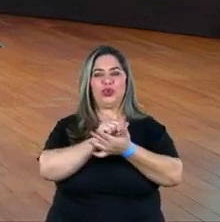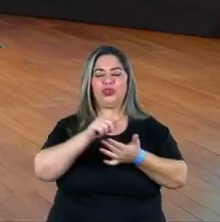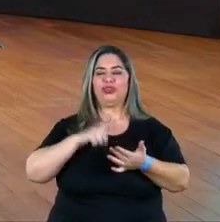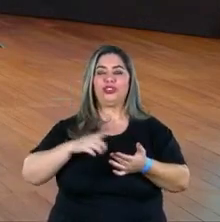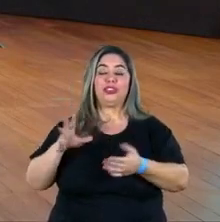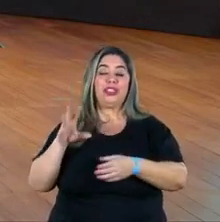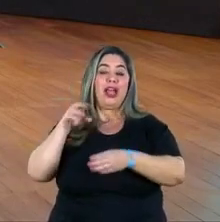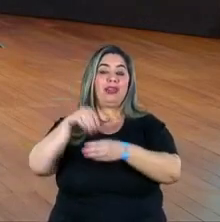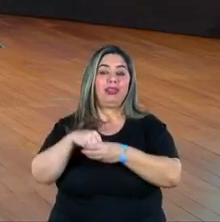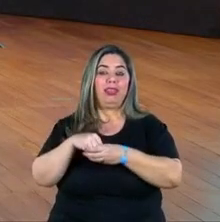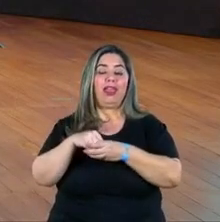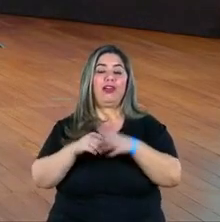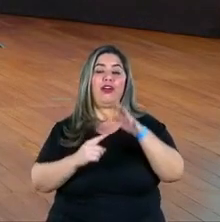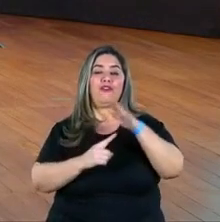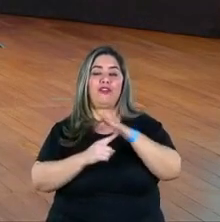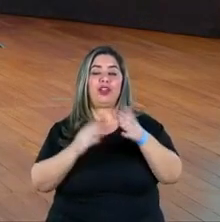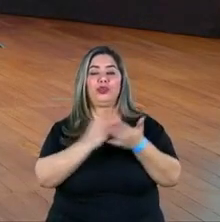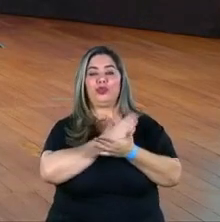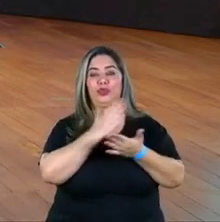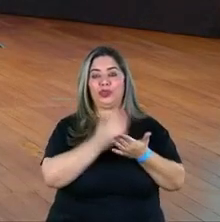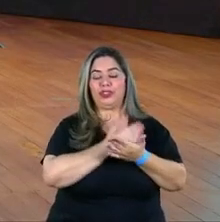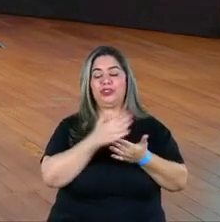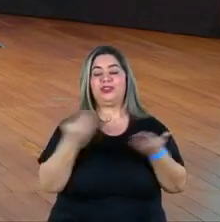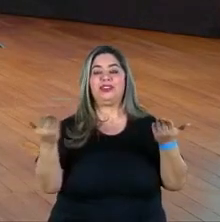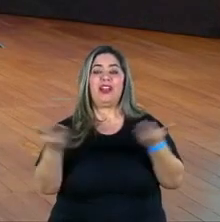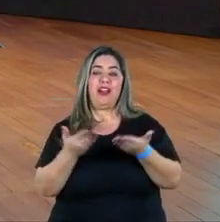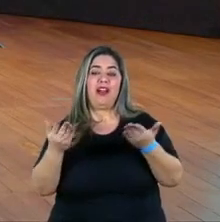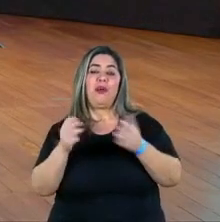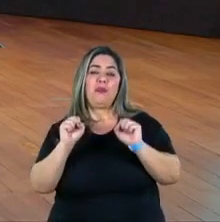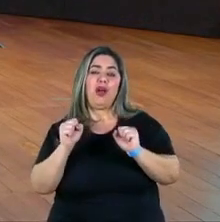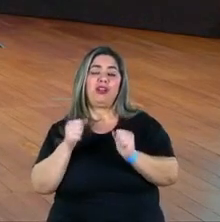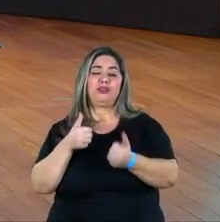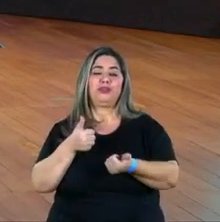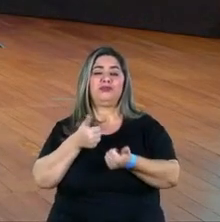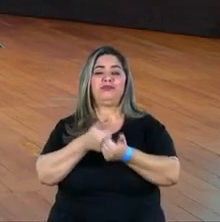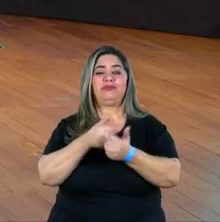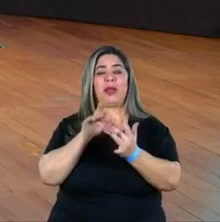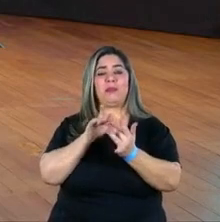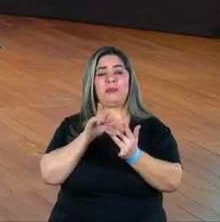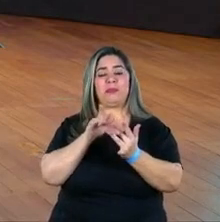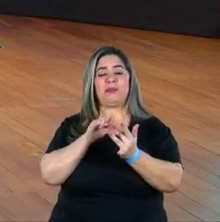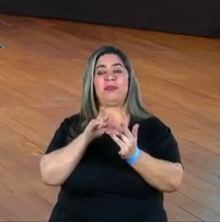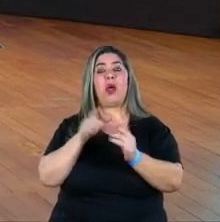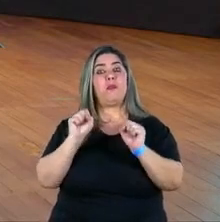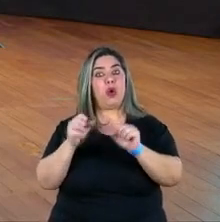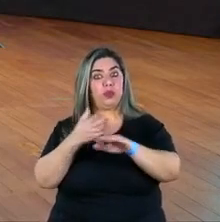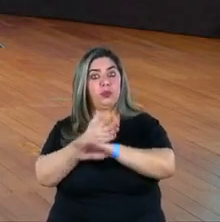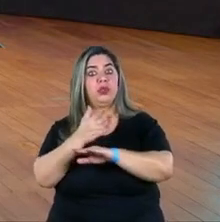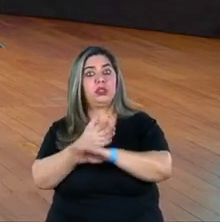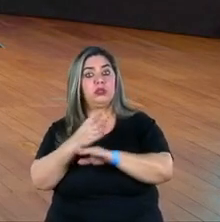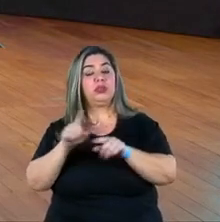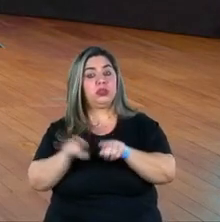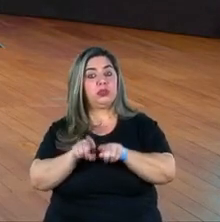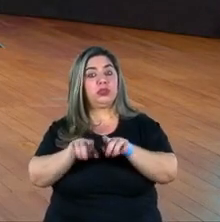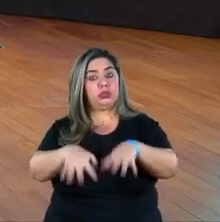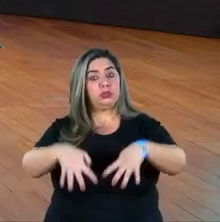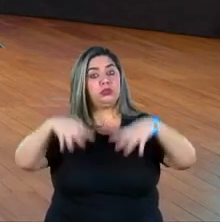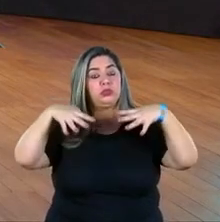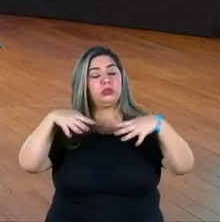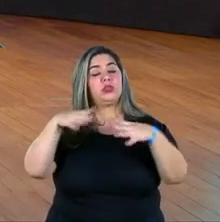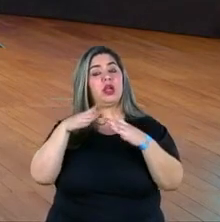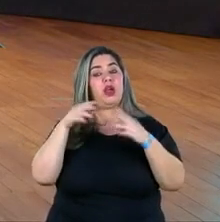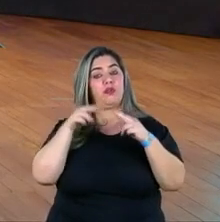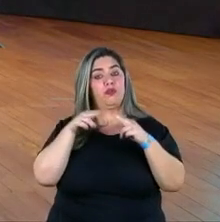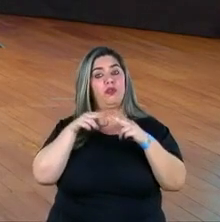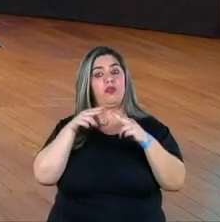aconteciam durante a Feira do Livro. E agora a gente pode ficar um pouquinho mais perto. E você pode participar também da plateia virtual, viu? Basta você